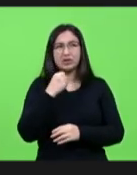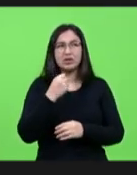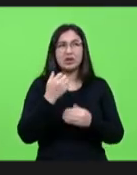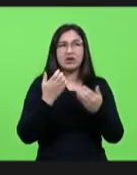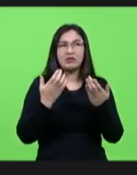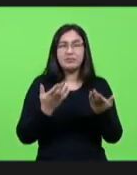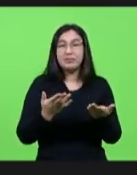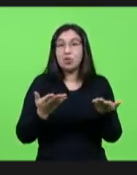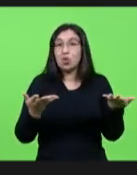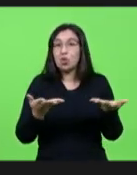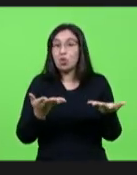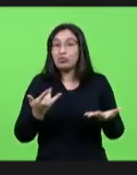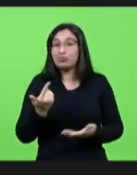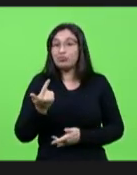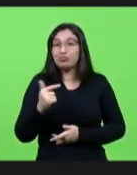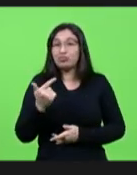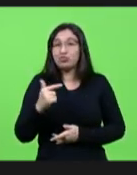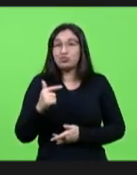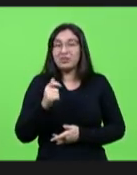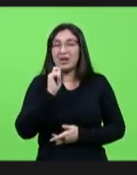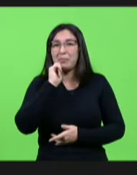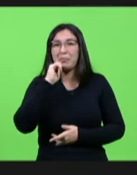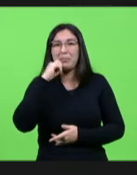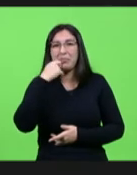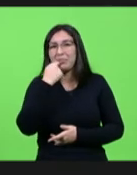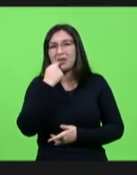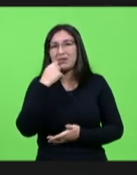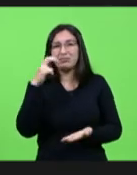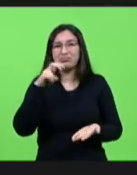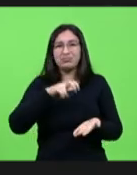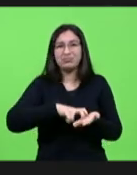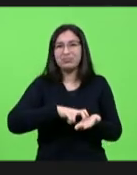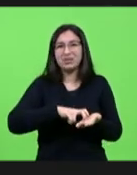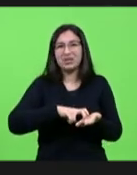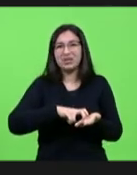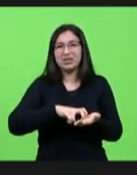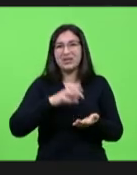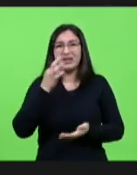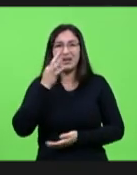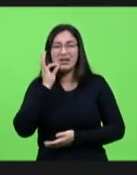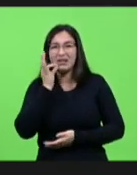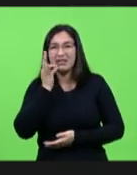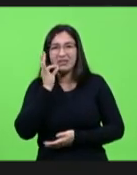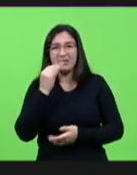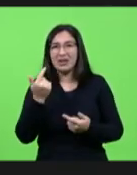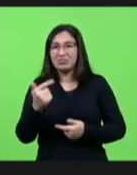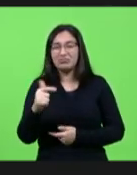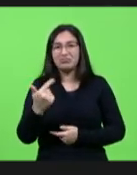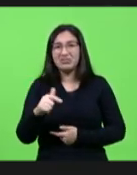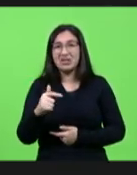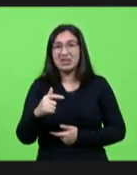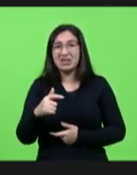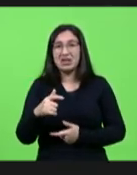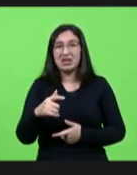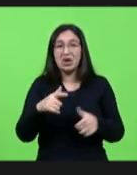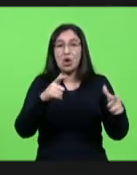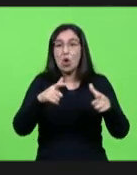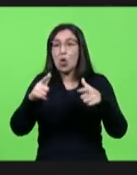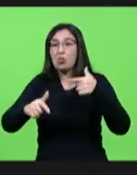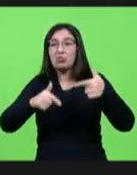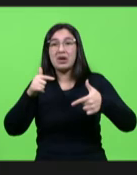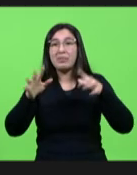hoje não tem o pão do café da manhã que hoje não sabe onde vão trabalhar